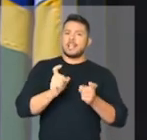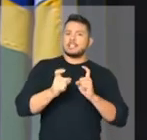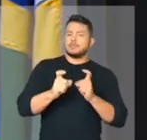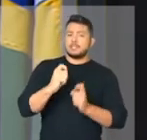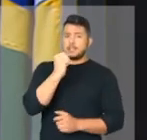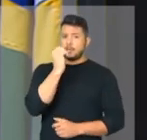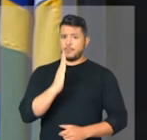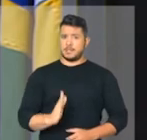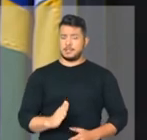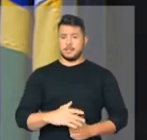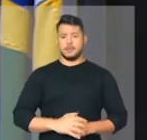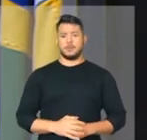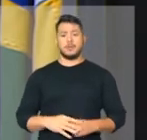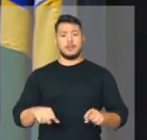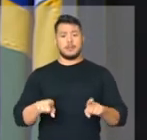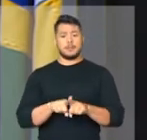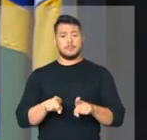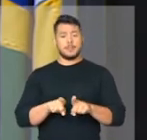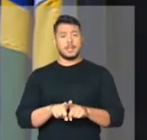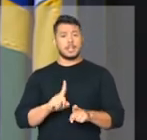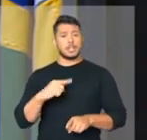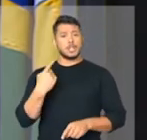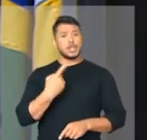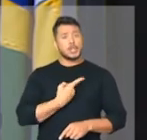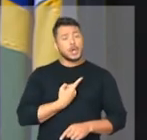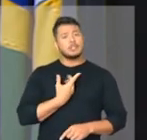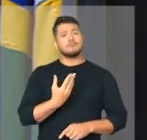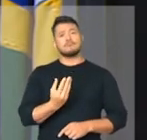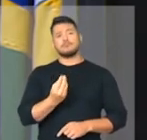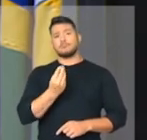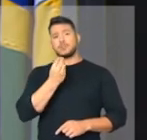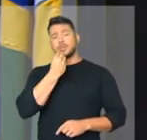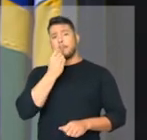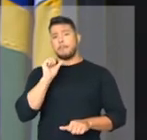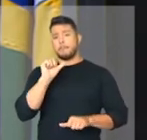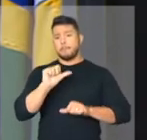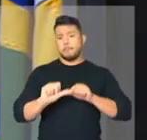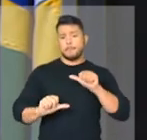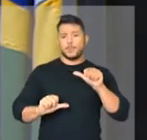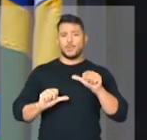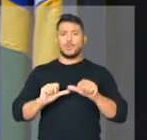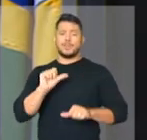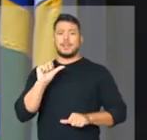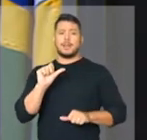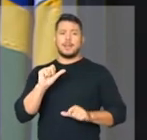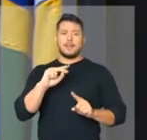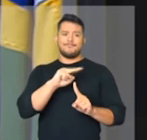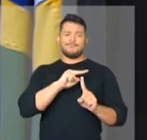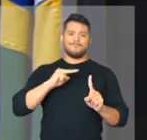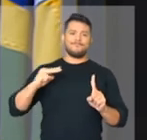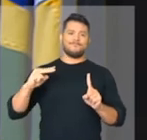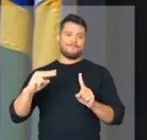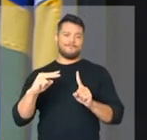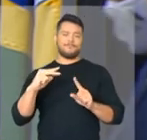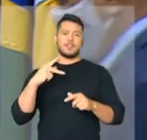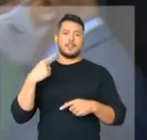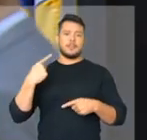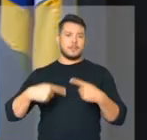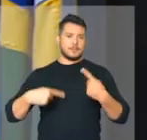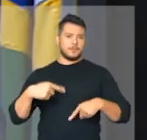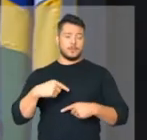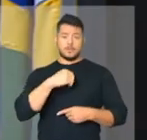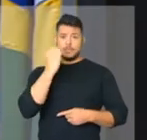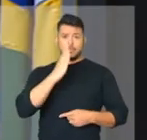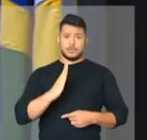sufragio, pois estaríamos mudando totalmente o prisma da política brasileira. E